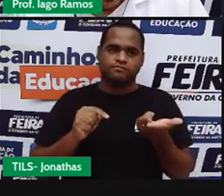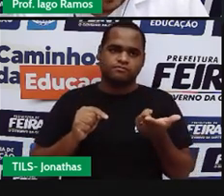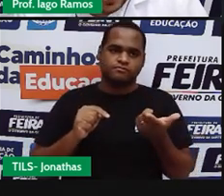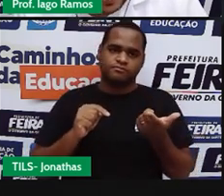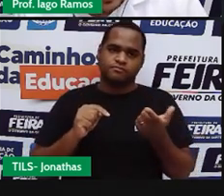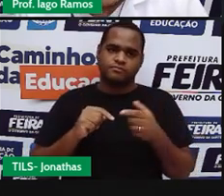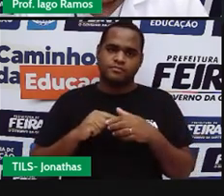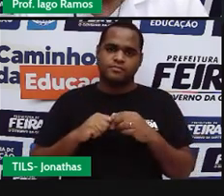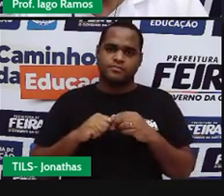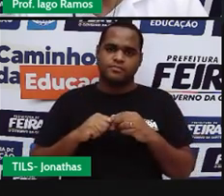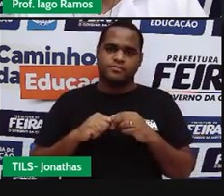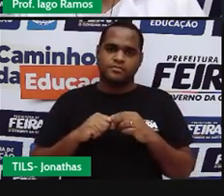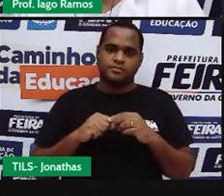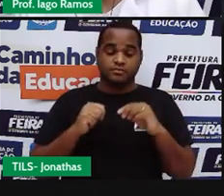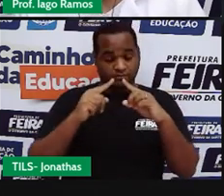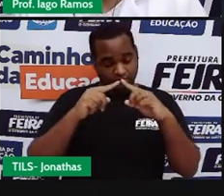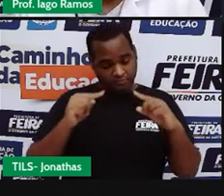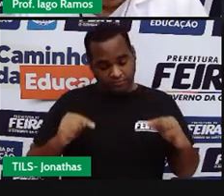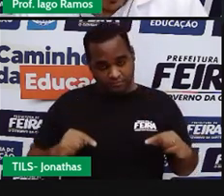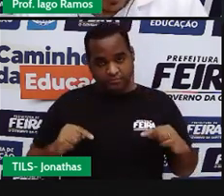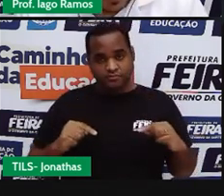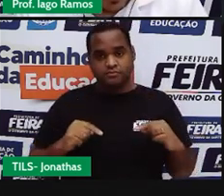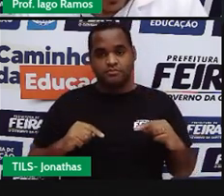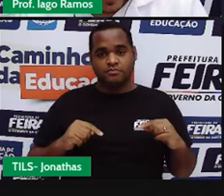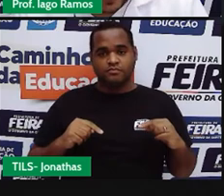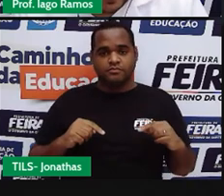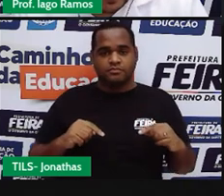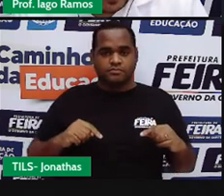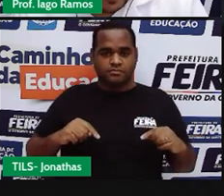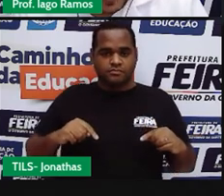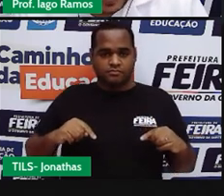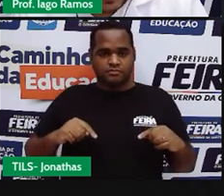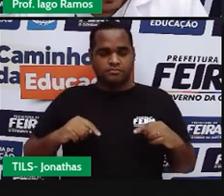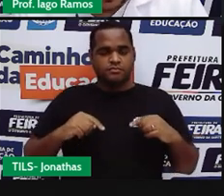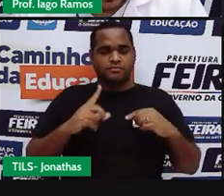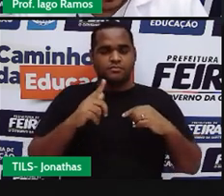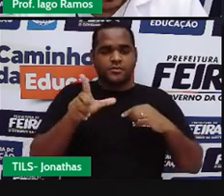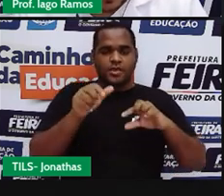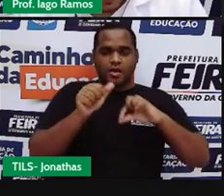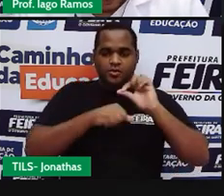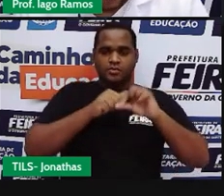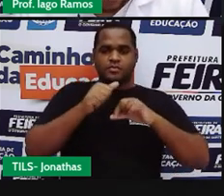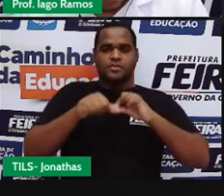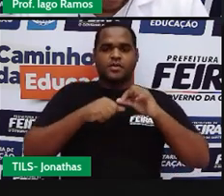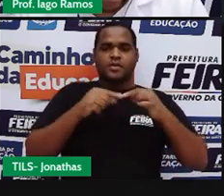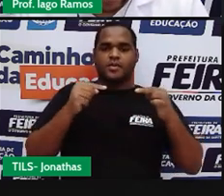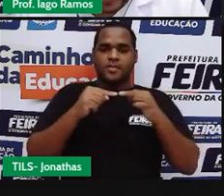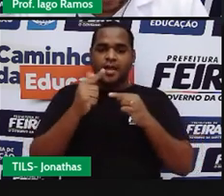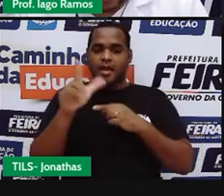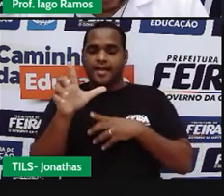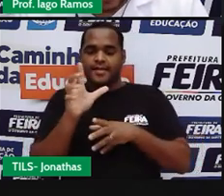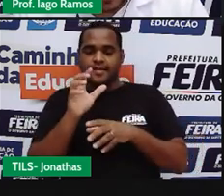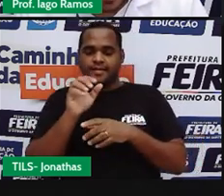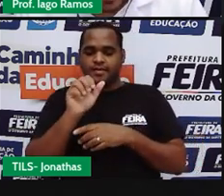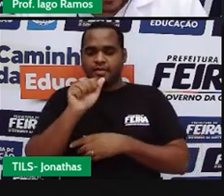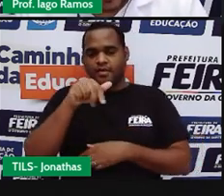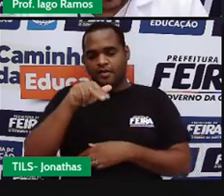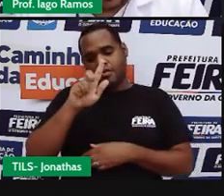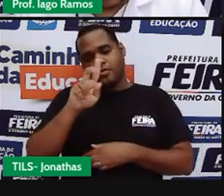a reta que passa por um ângulo